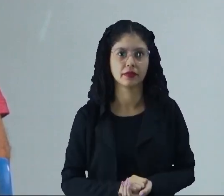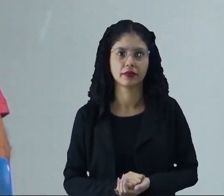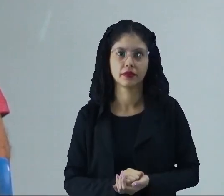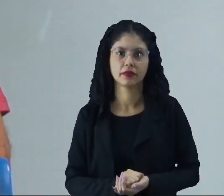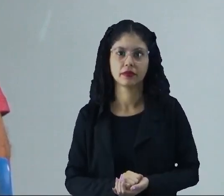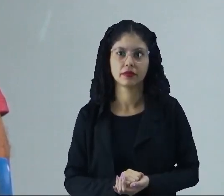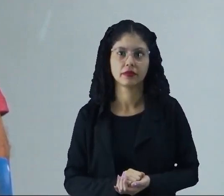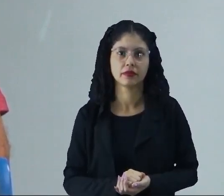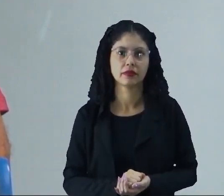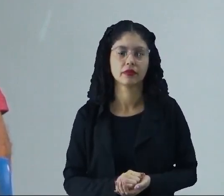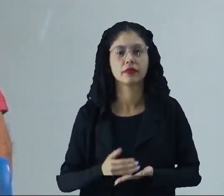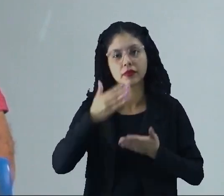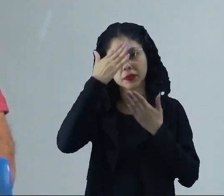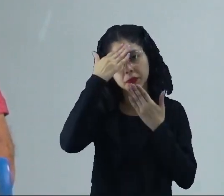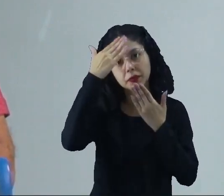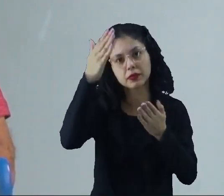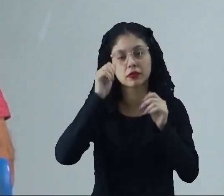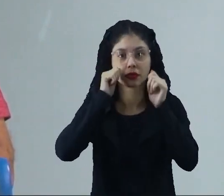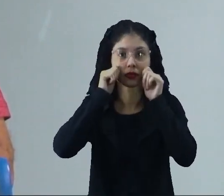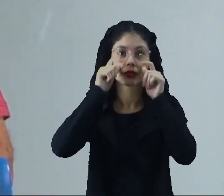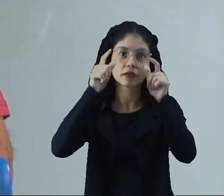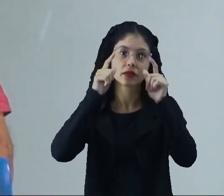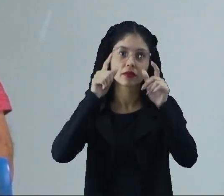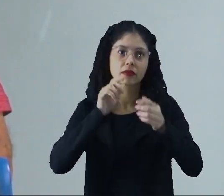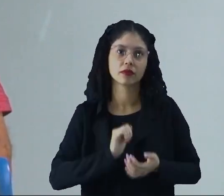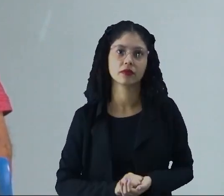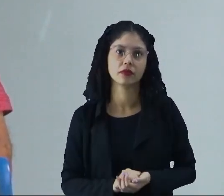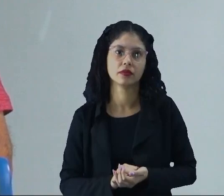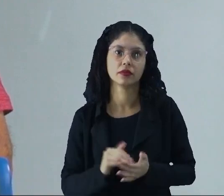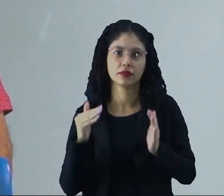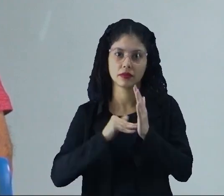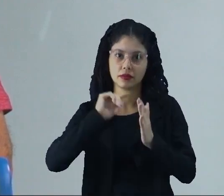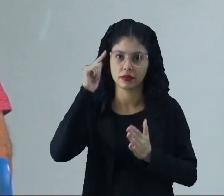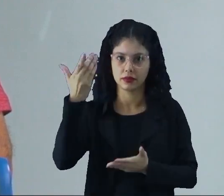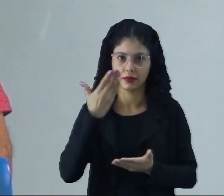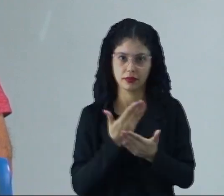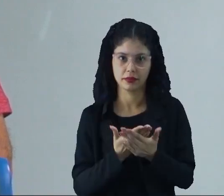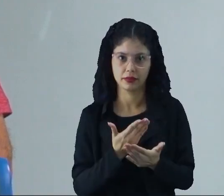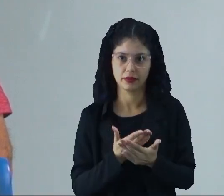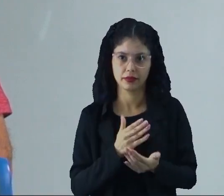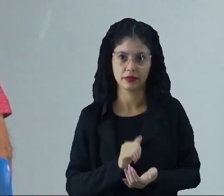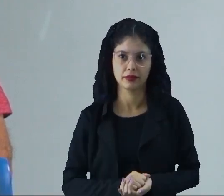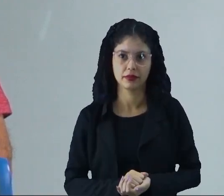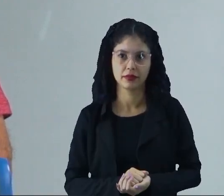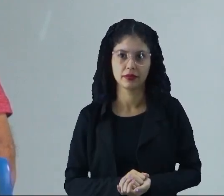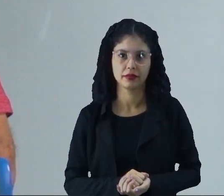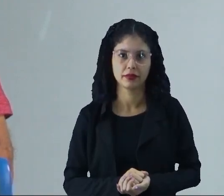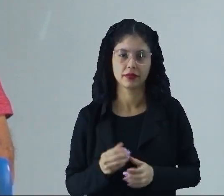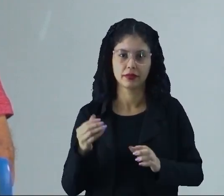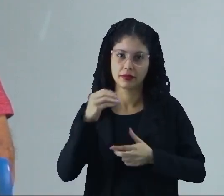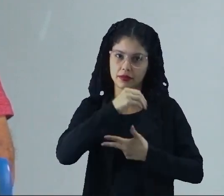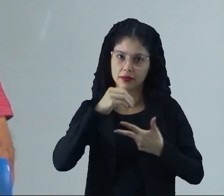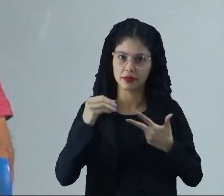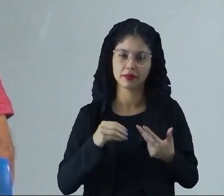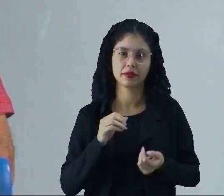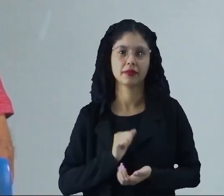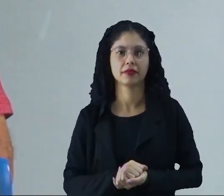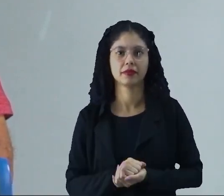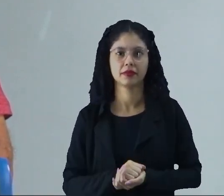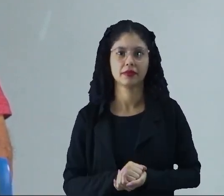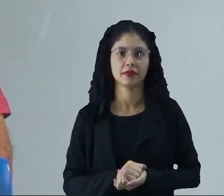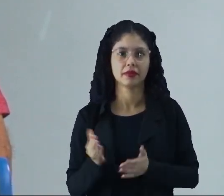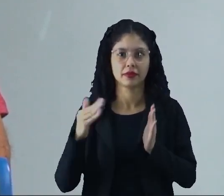então nós queremos agradecer a atenção de vocês e até a nossa próxima aula do pré-Enem ok